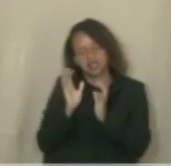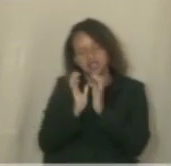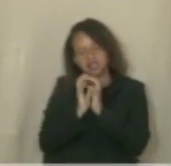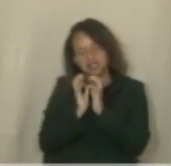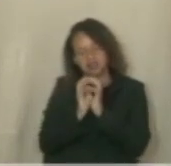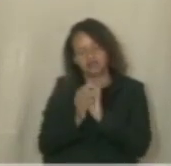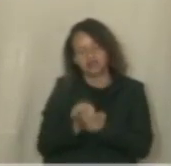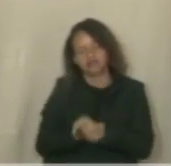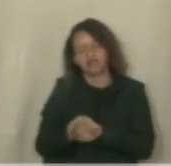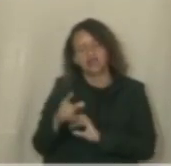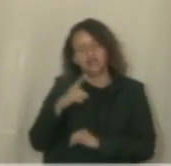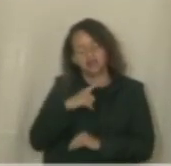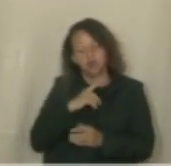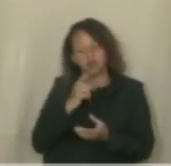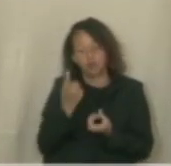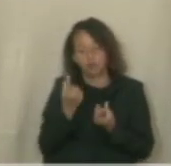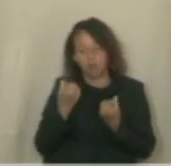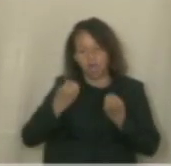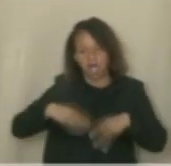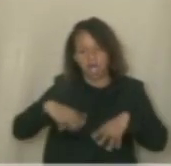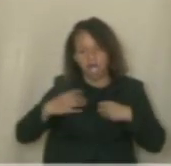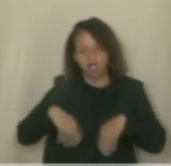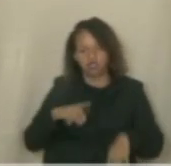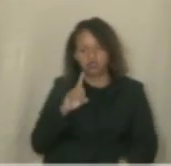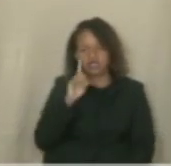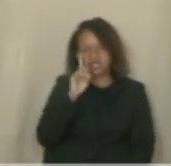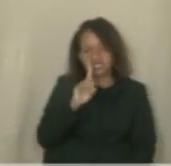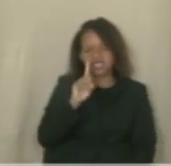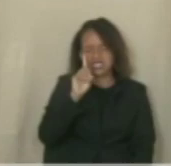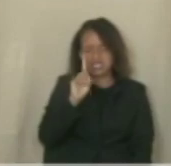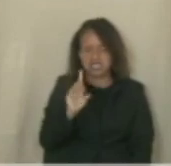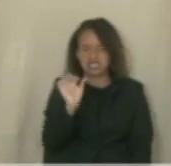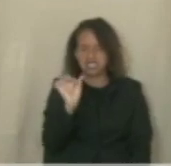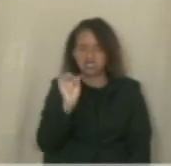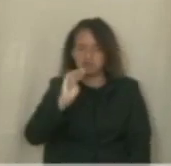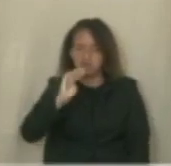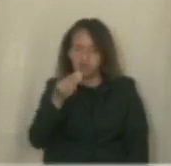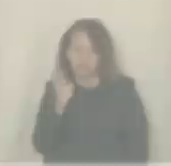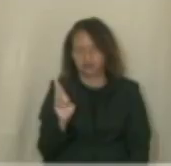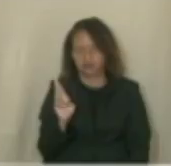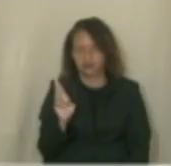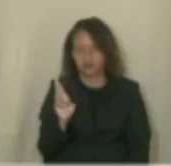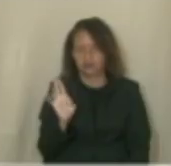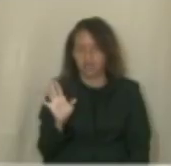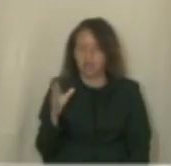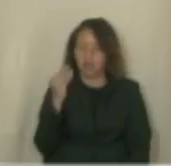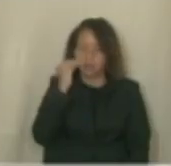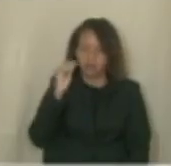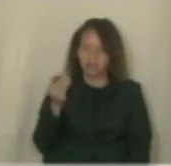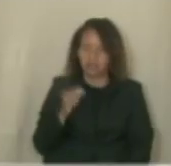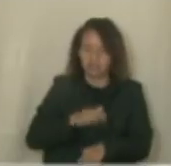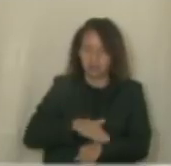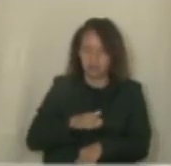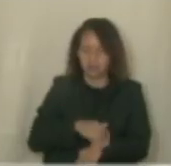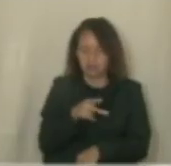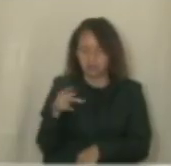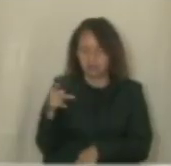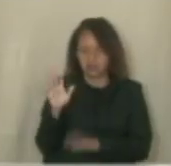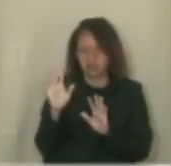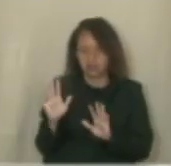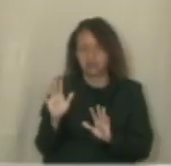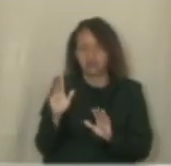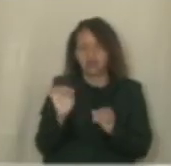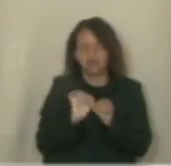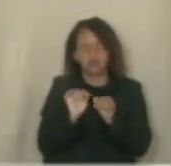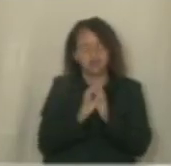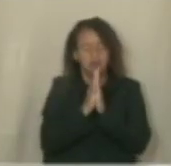terá um custo de R 116 milhões. Eu aproveito nesse momento, Sr. Presidente, para